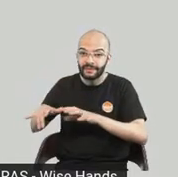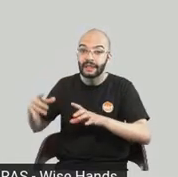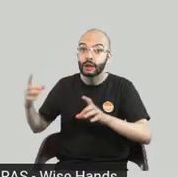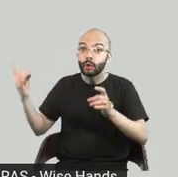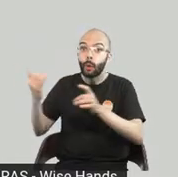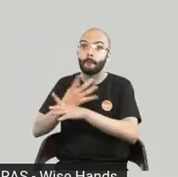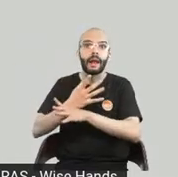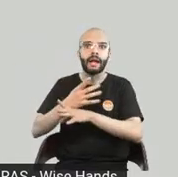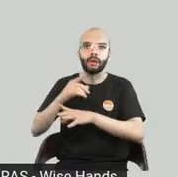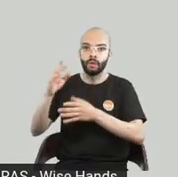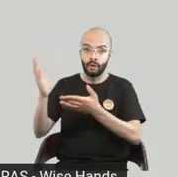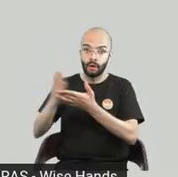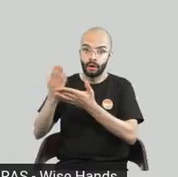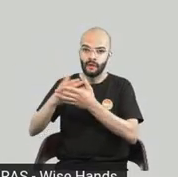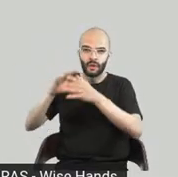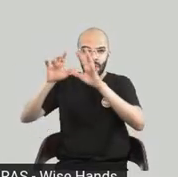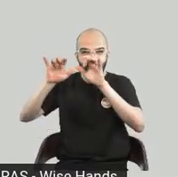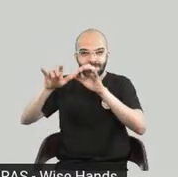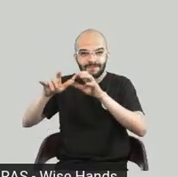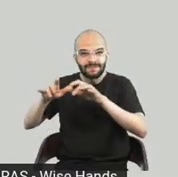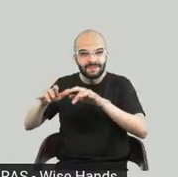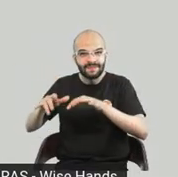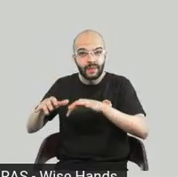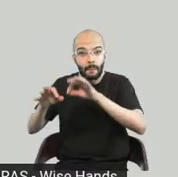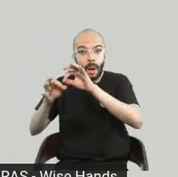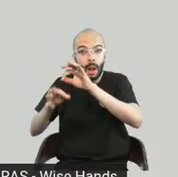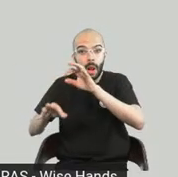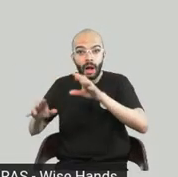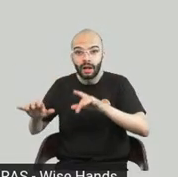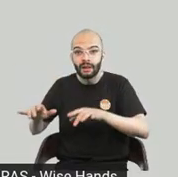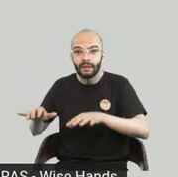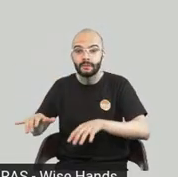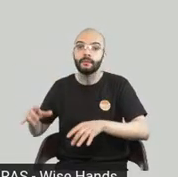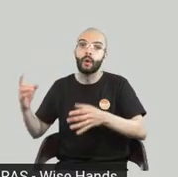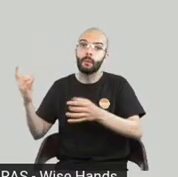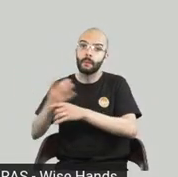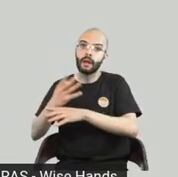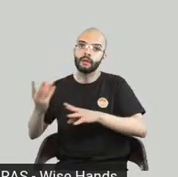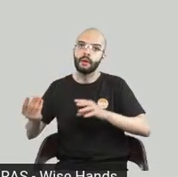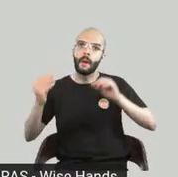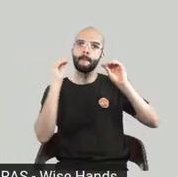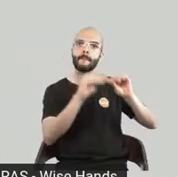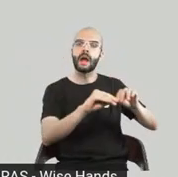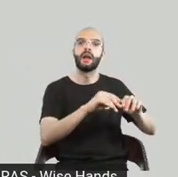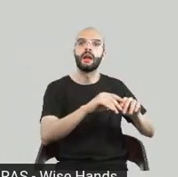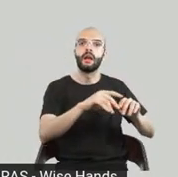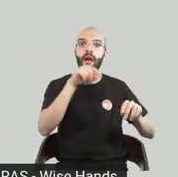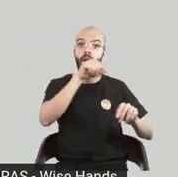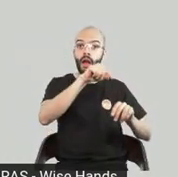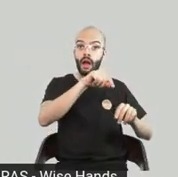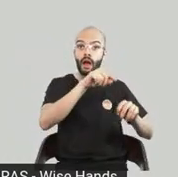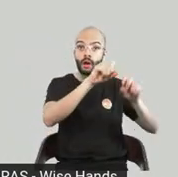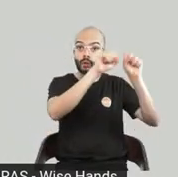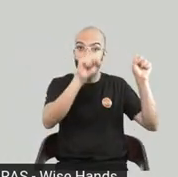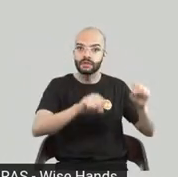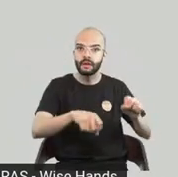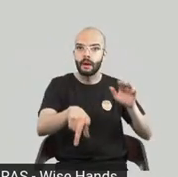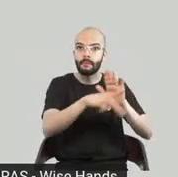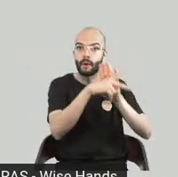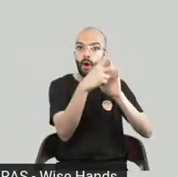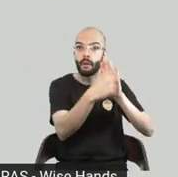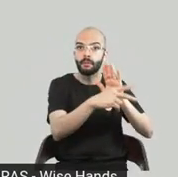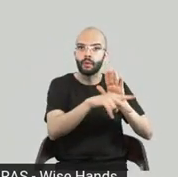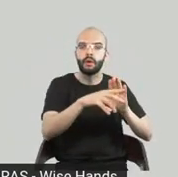narrados já por inteligência artificial a gente já viu particularmente isso é uma opinião minha não da Storytel eu não